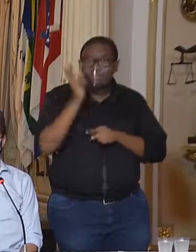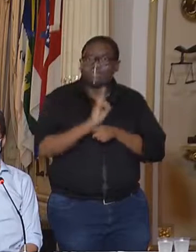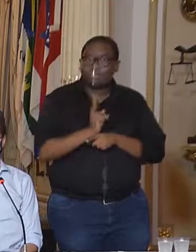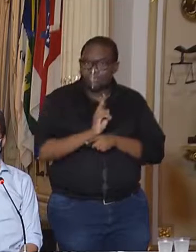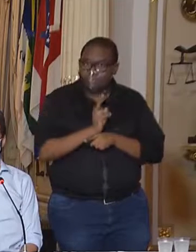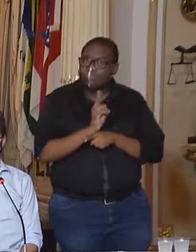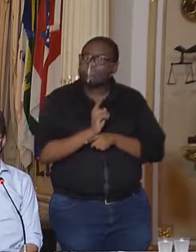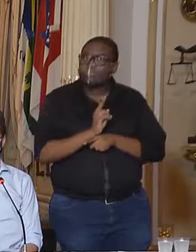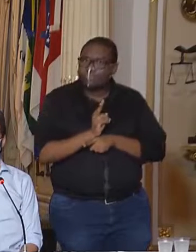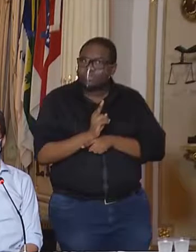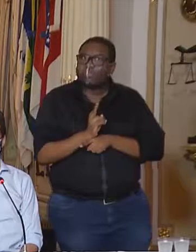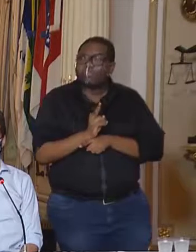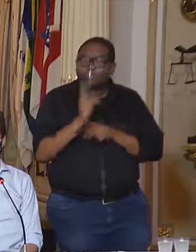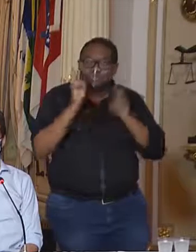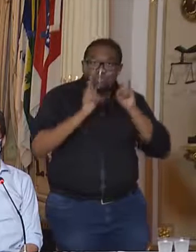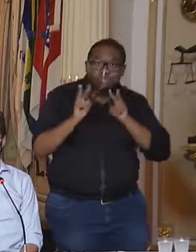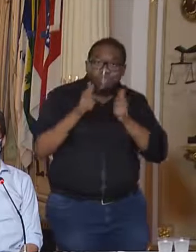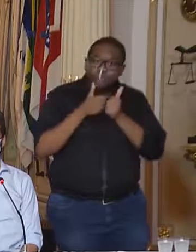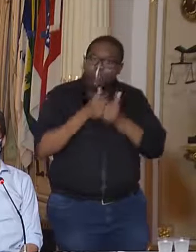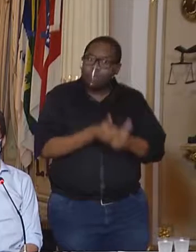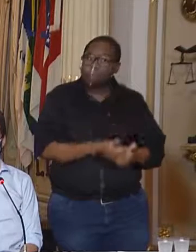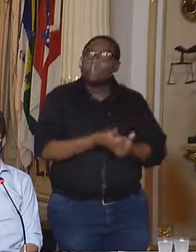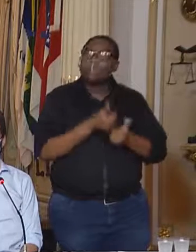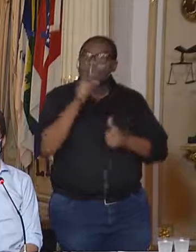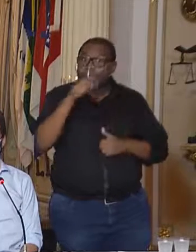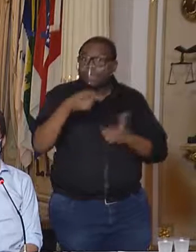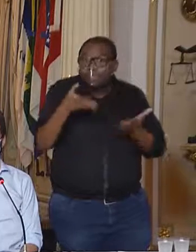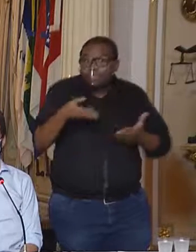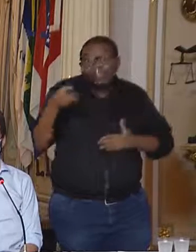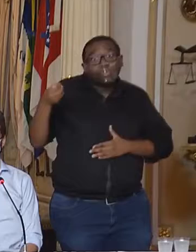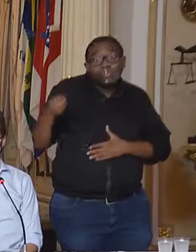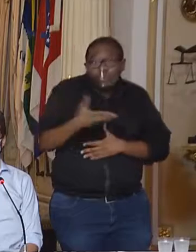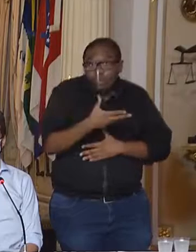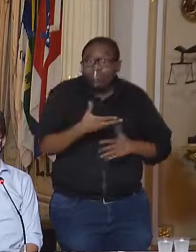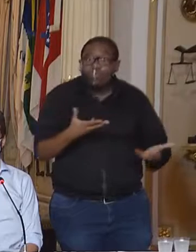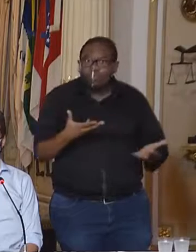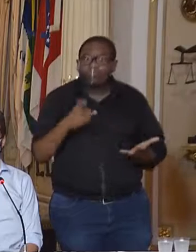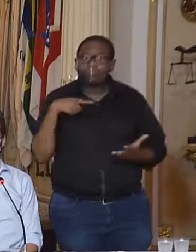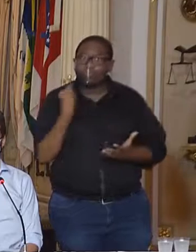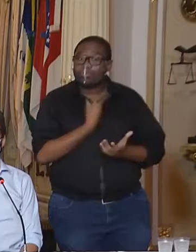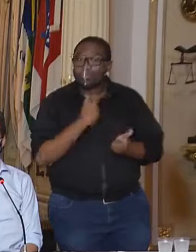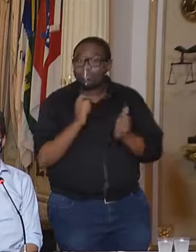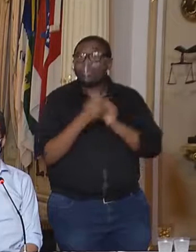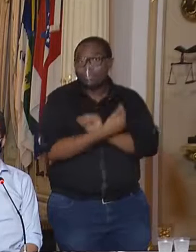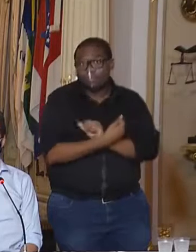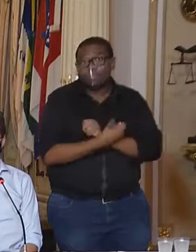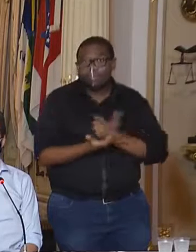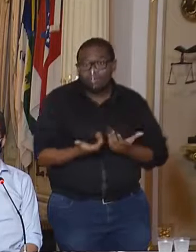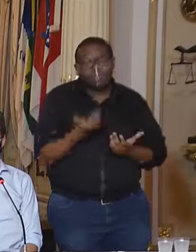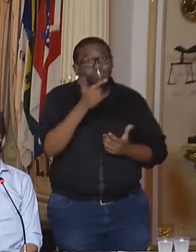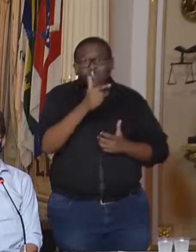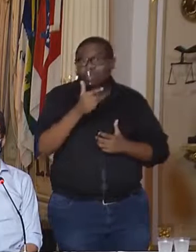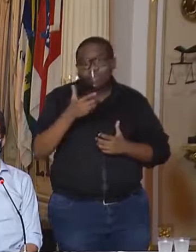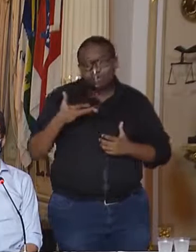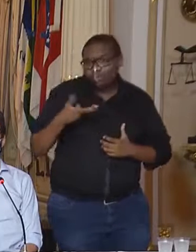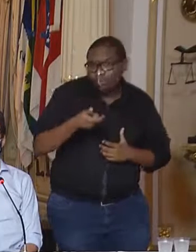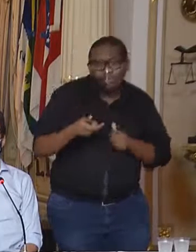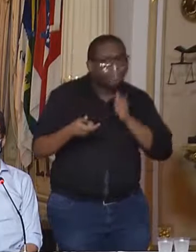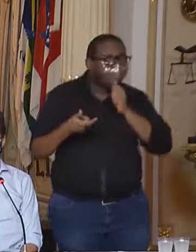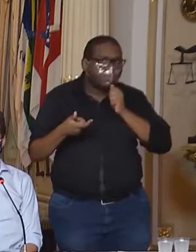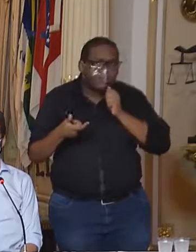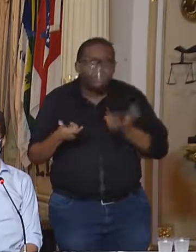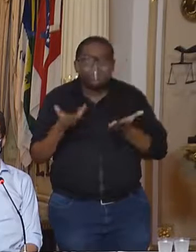É uma situação nova, nós não temos a prática de fazer esta